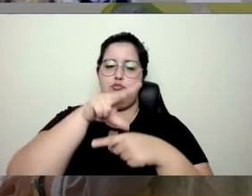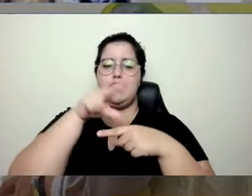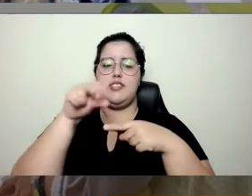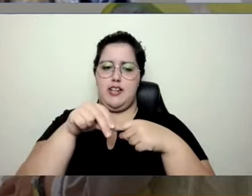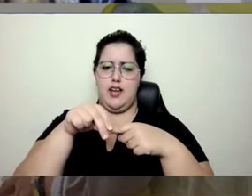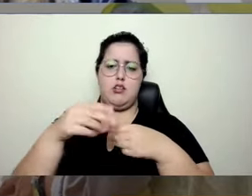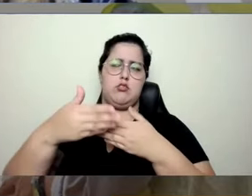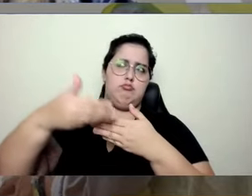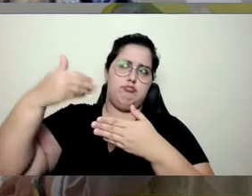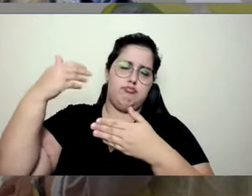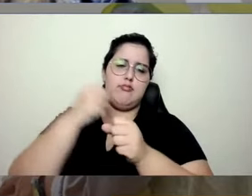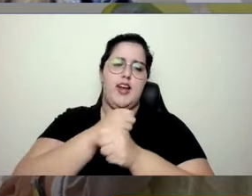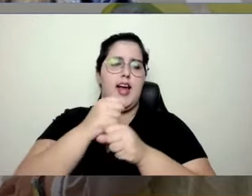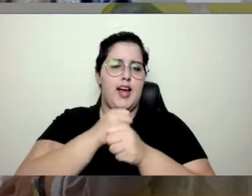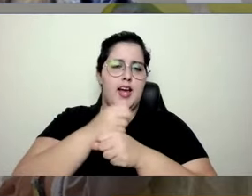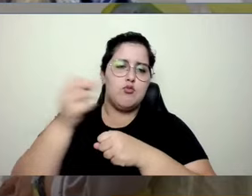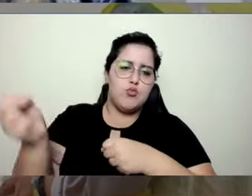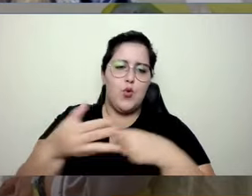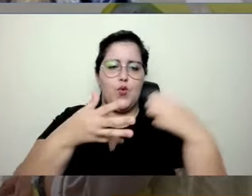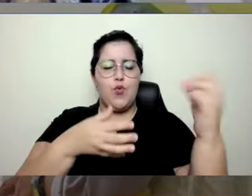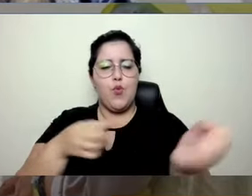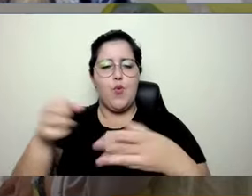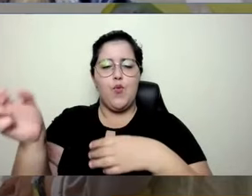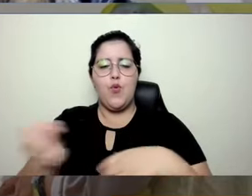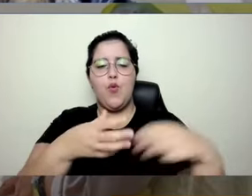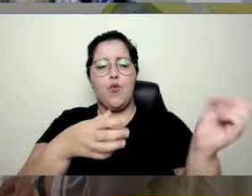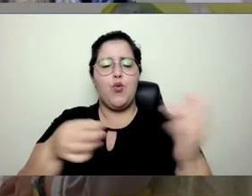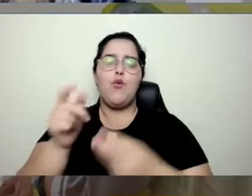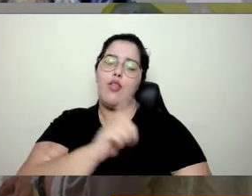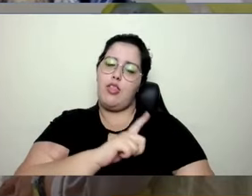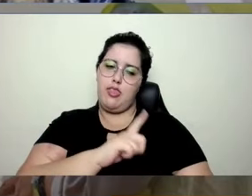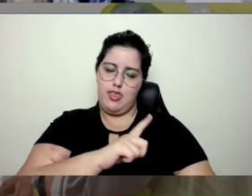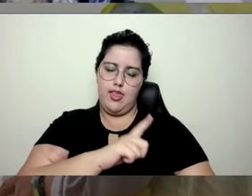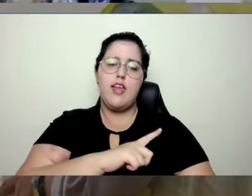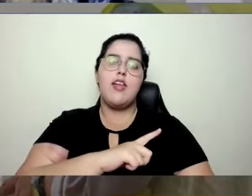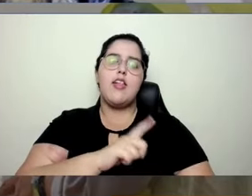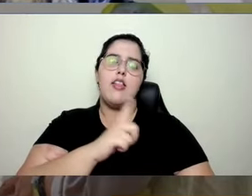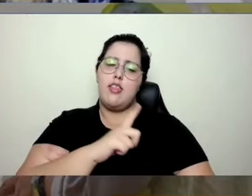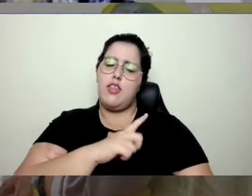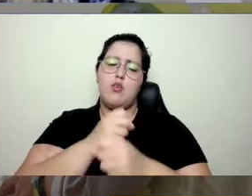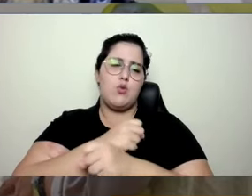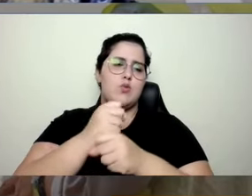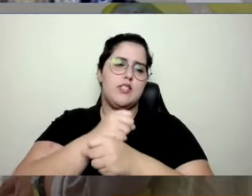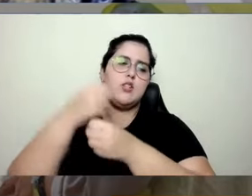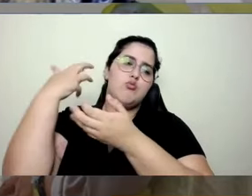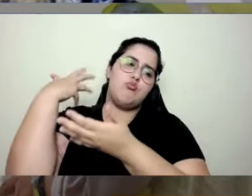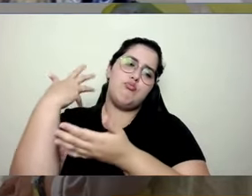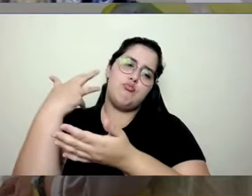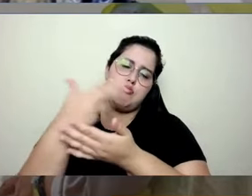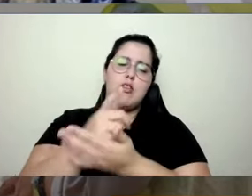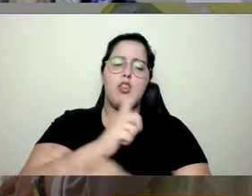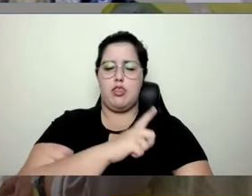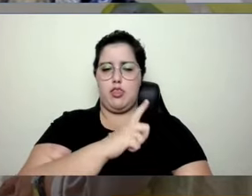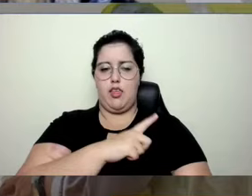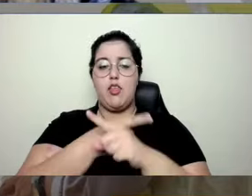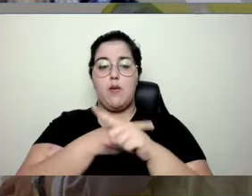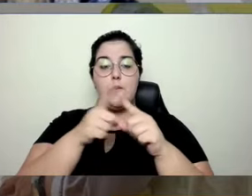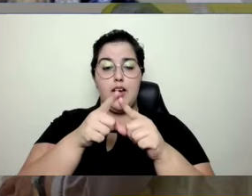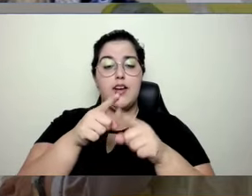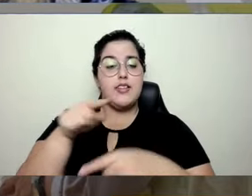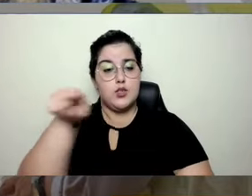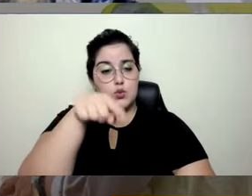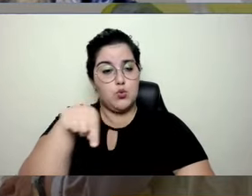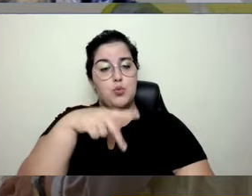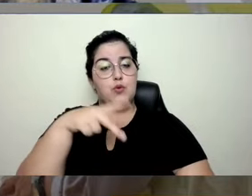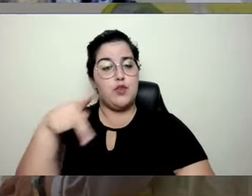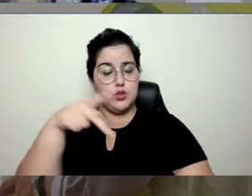anos, né? Tem trazido um grande diferencial nos últimos anos. Aliás, não só você, mas muitos dos nossos professores